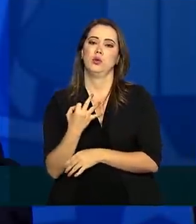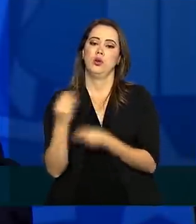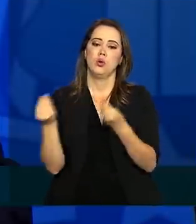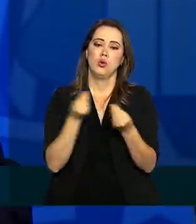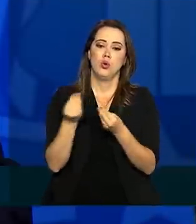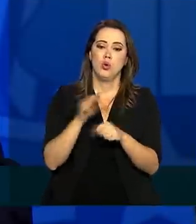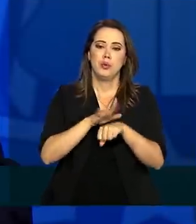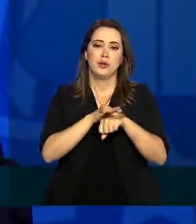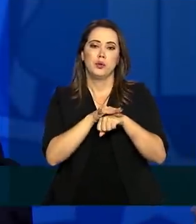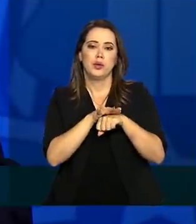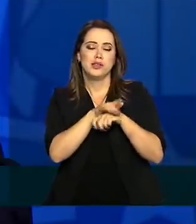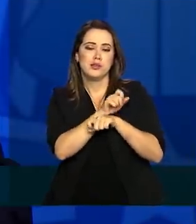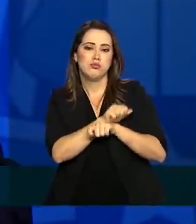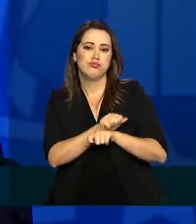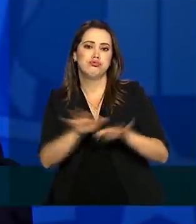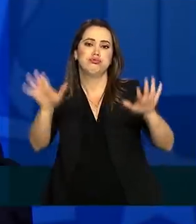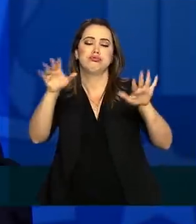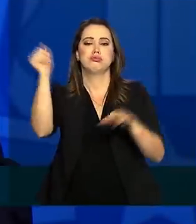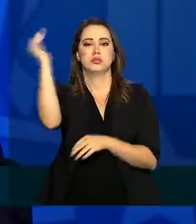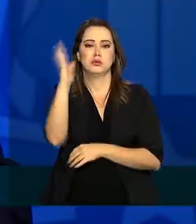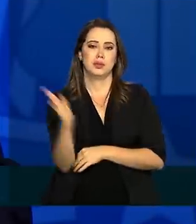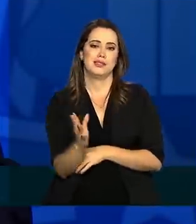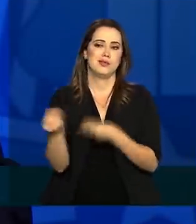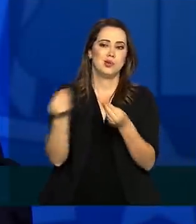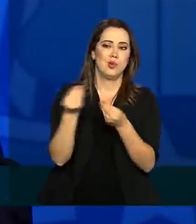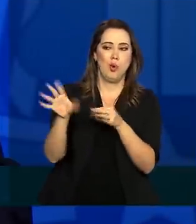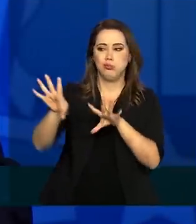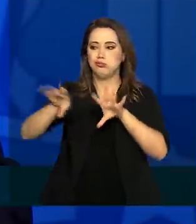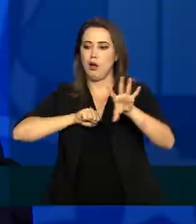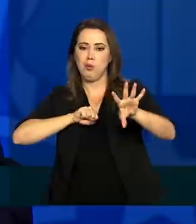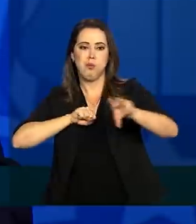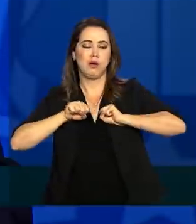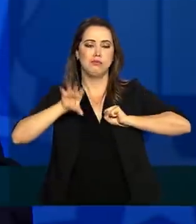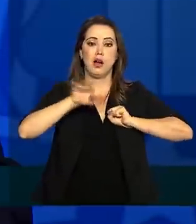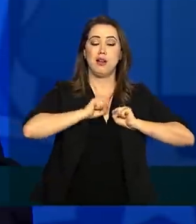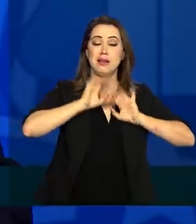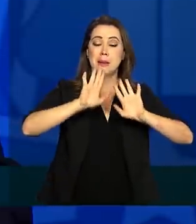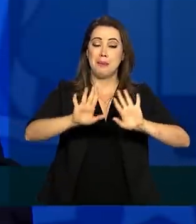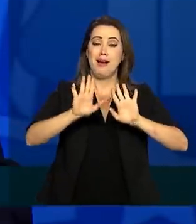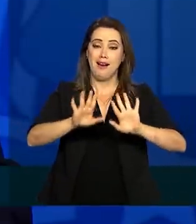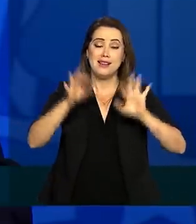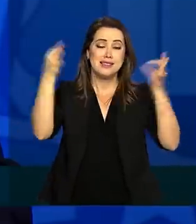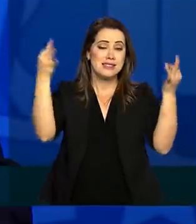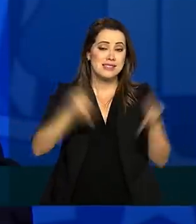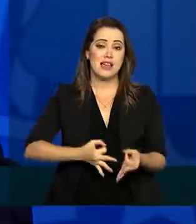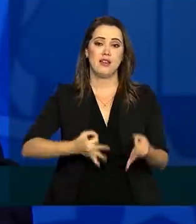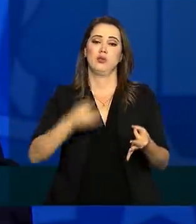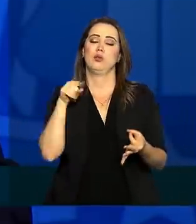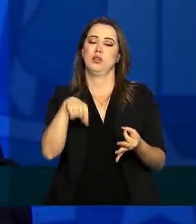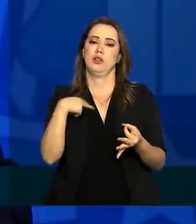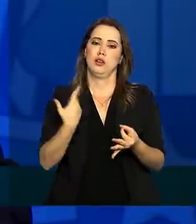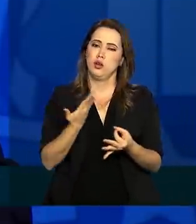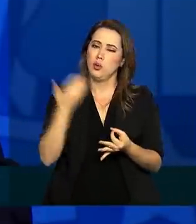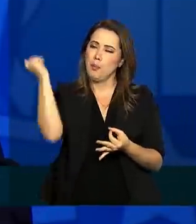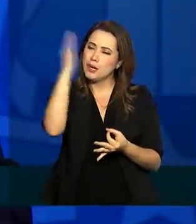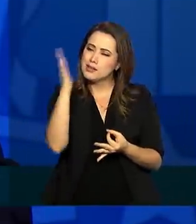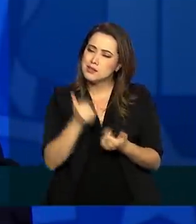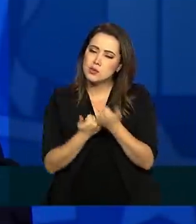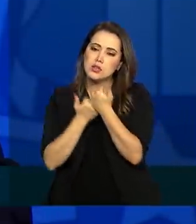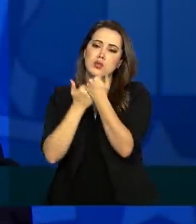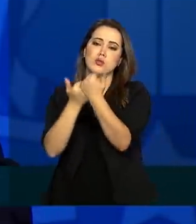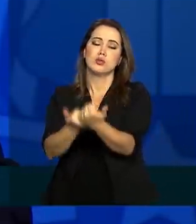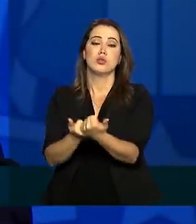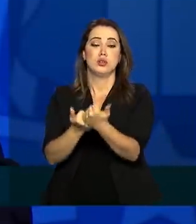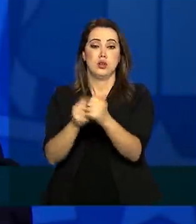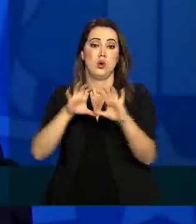dinâmica da doença no território e na transmissão entre pessoas, mas certamente é uma contribuição do Brasil para a